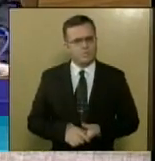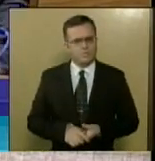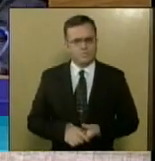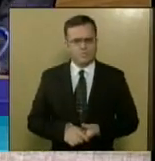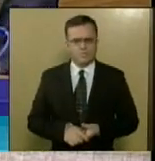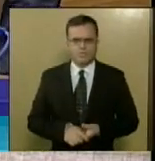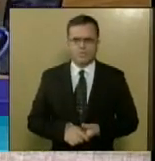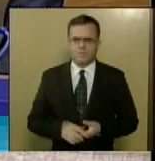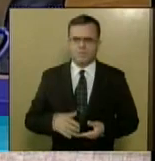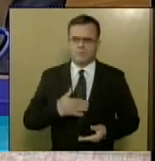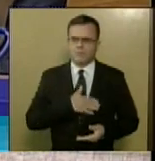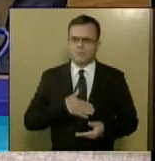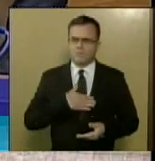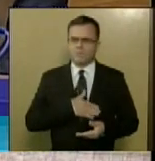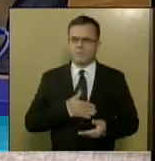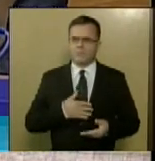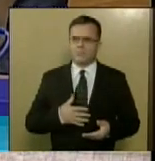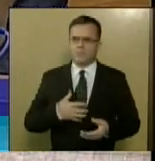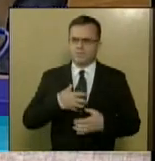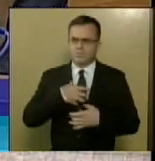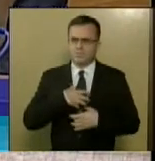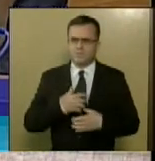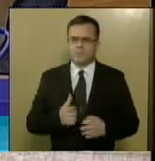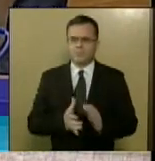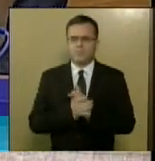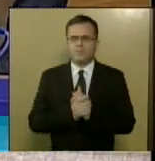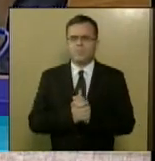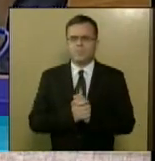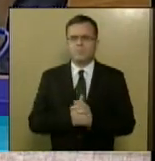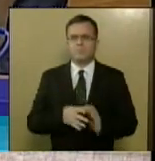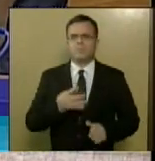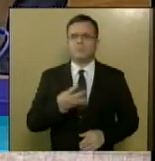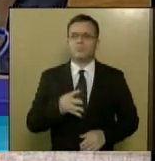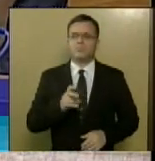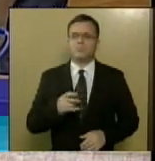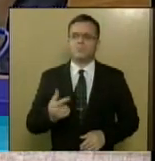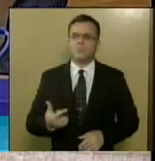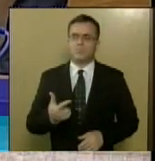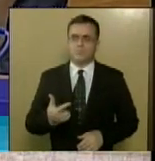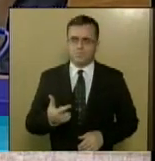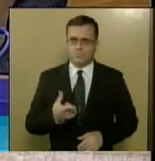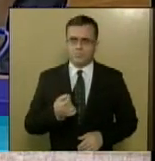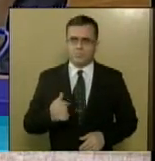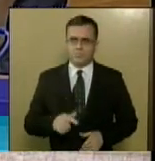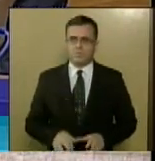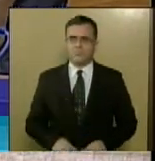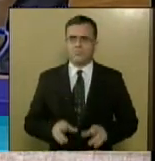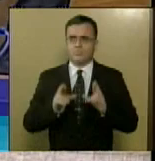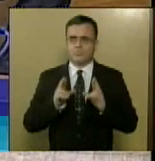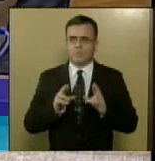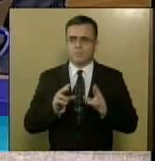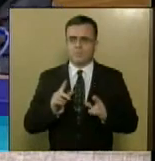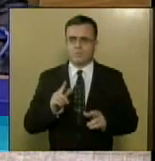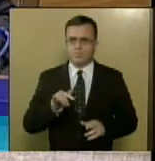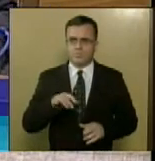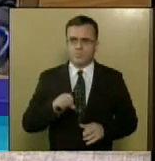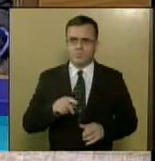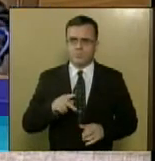Em apreciação, o requerimento de pesado número 452, barra do M17, doutor Deputado Luciano Pimentel.